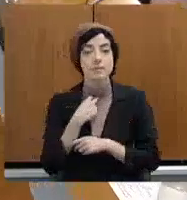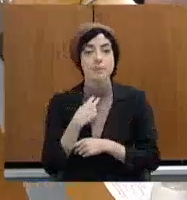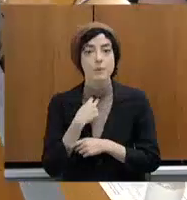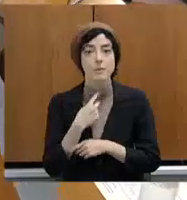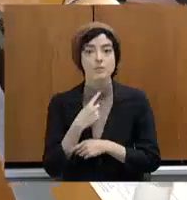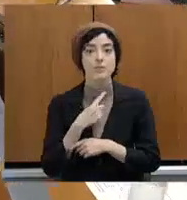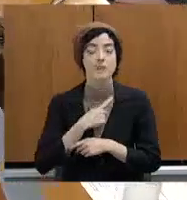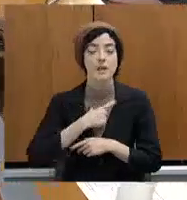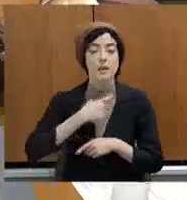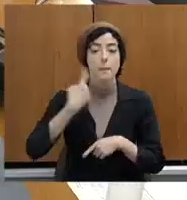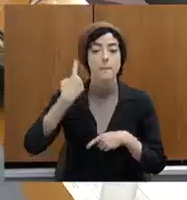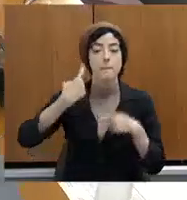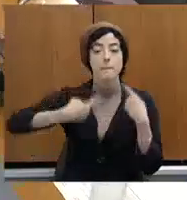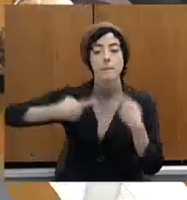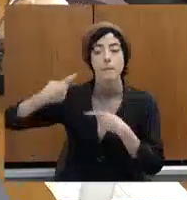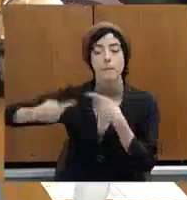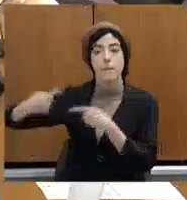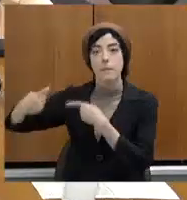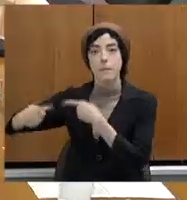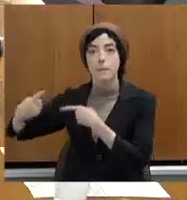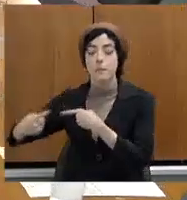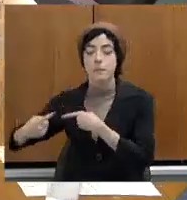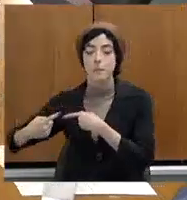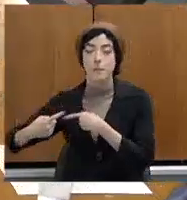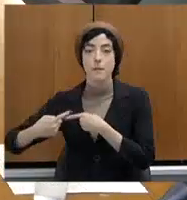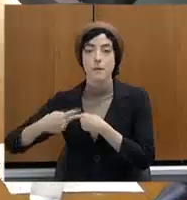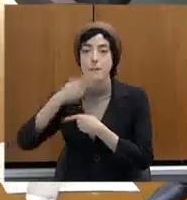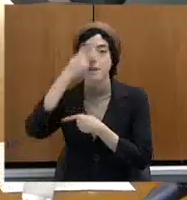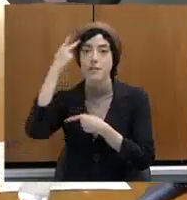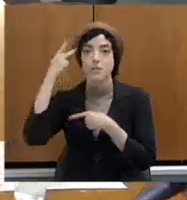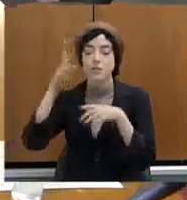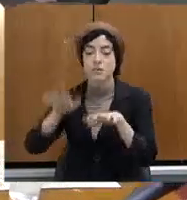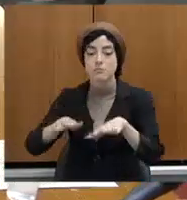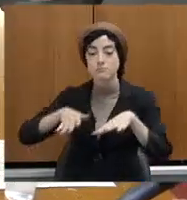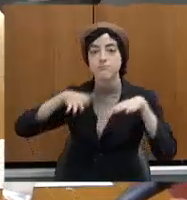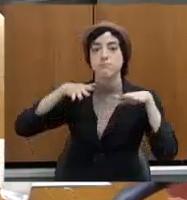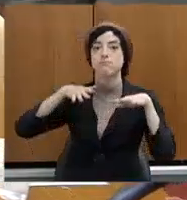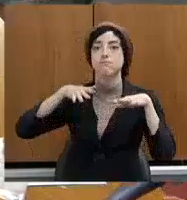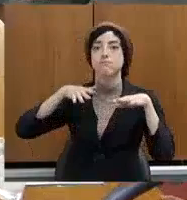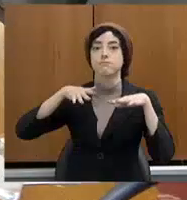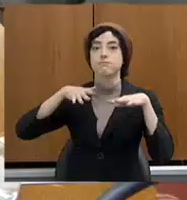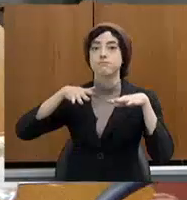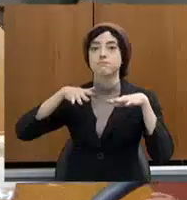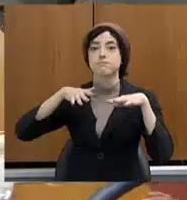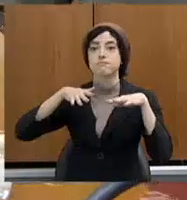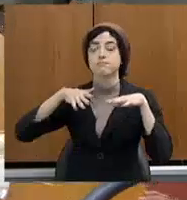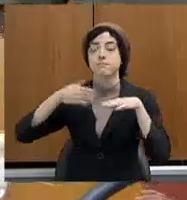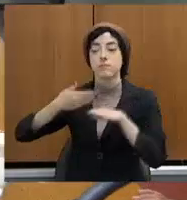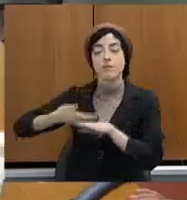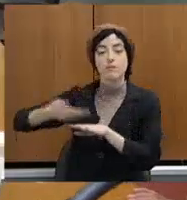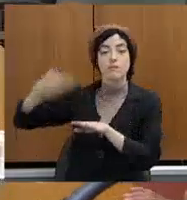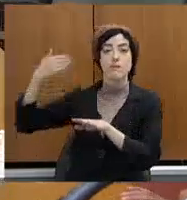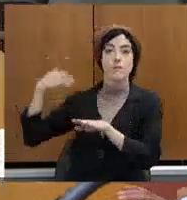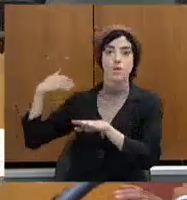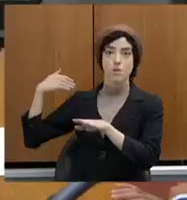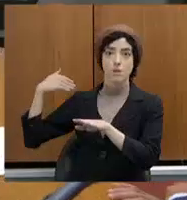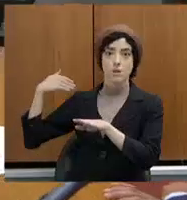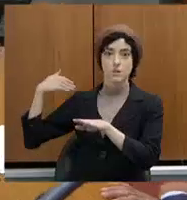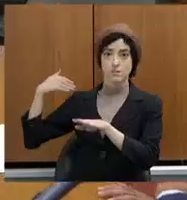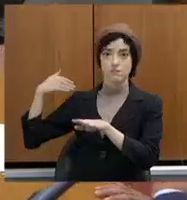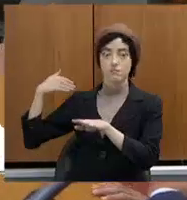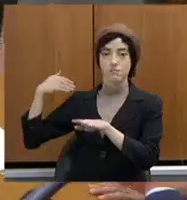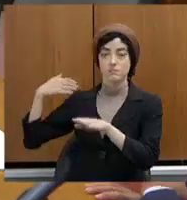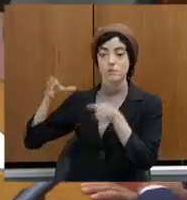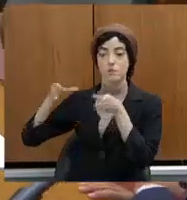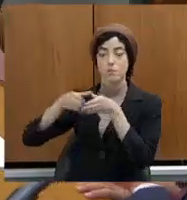participação do público externo aos trabalhos da Assembleia Fiscaliza. É um